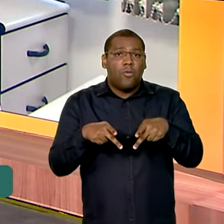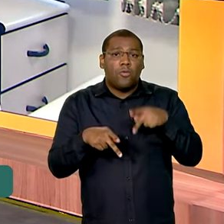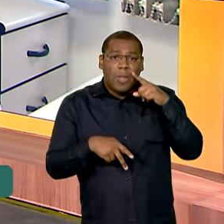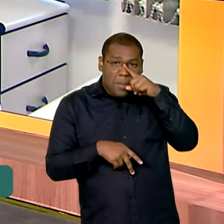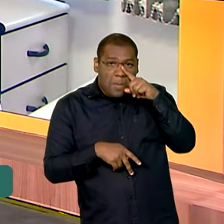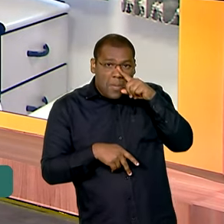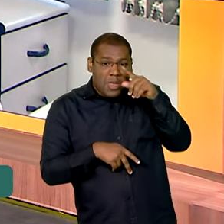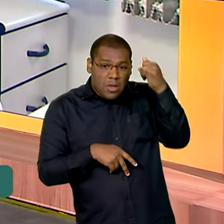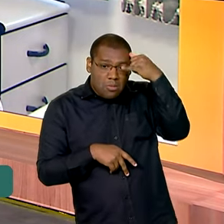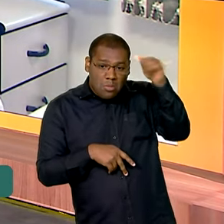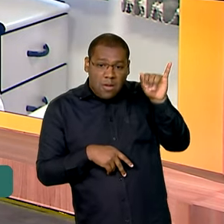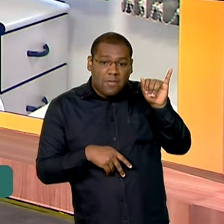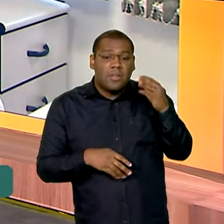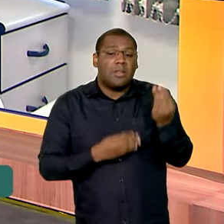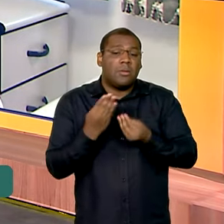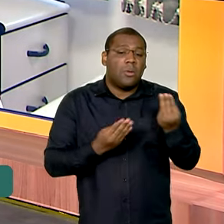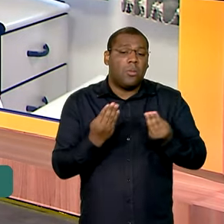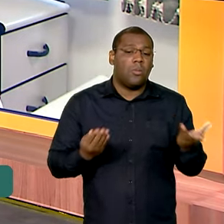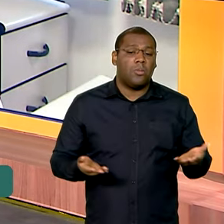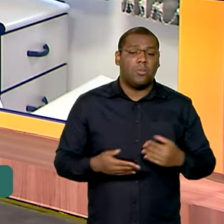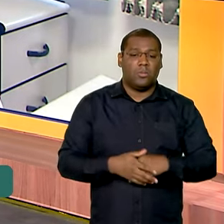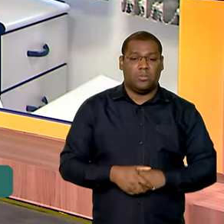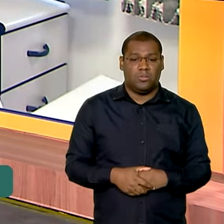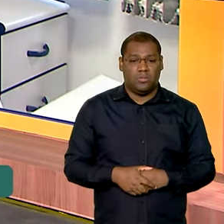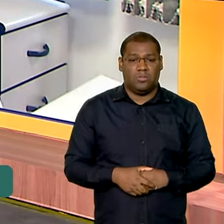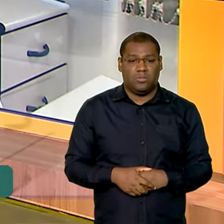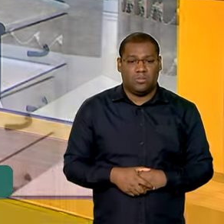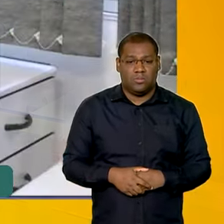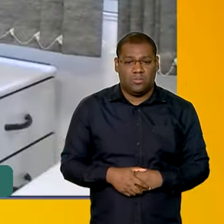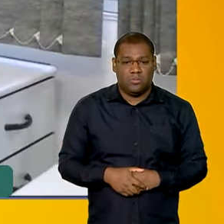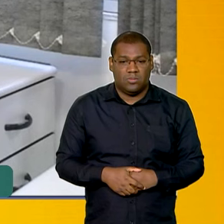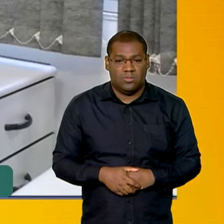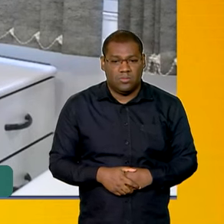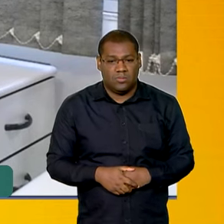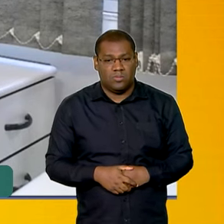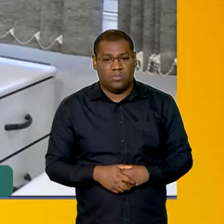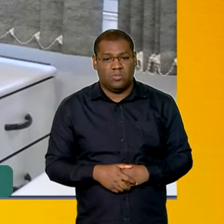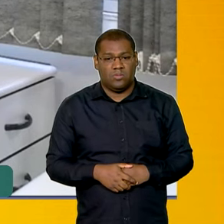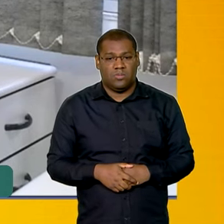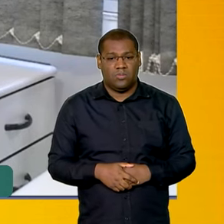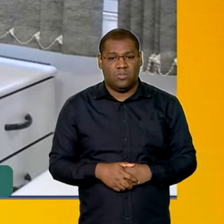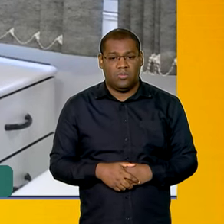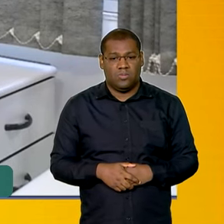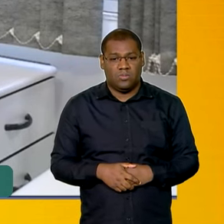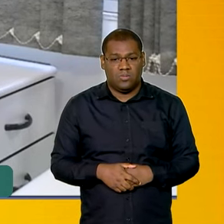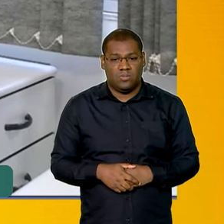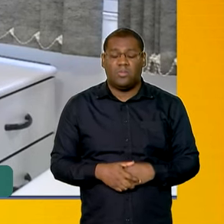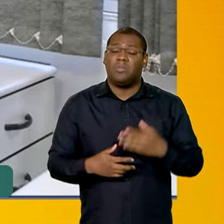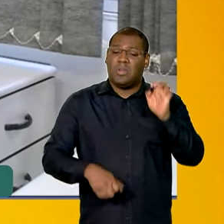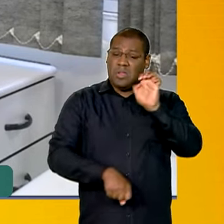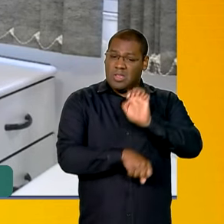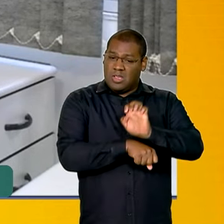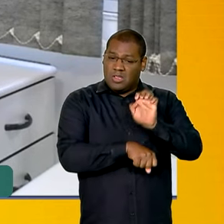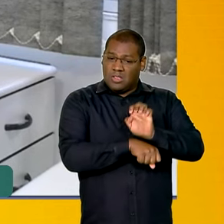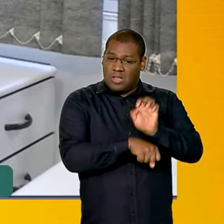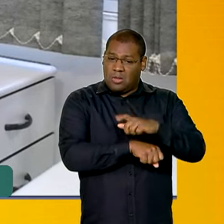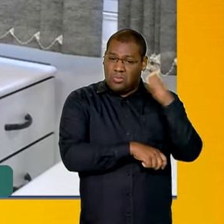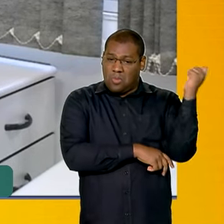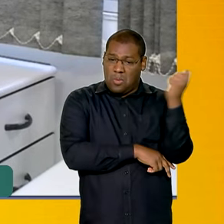se repita? A Vanessa, a gente está lidando com a tragédia de proporções jamais vistas,